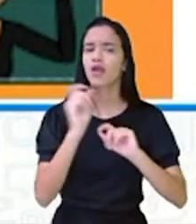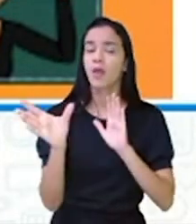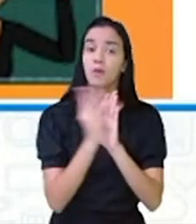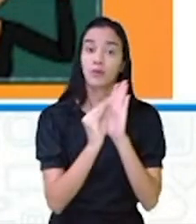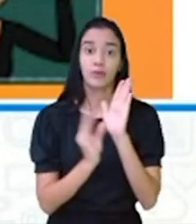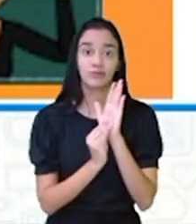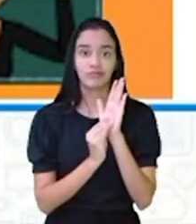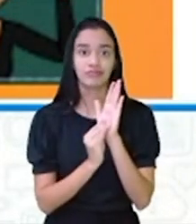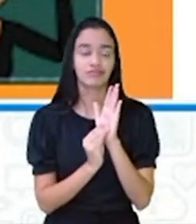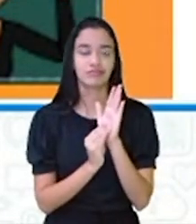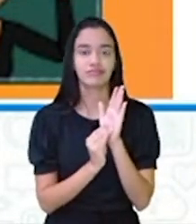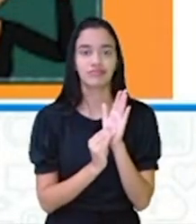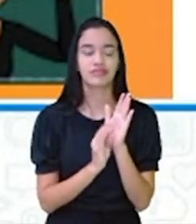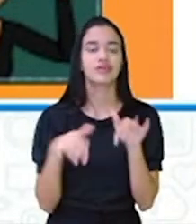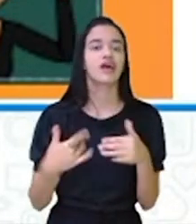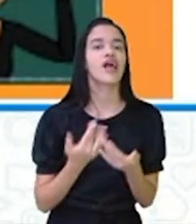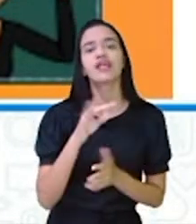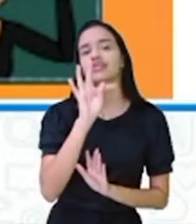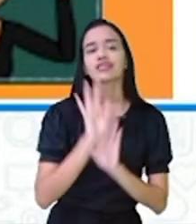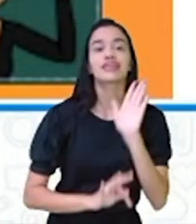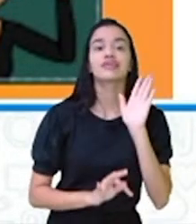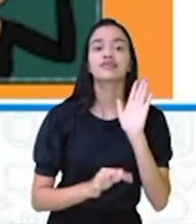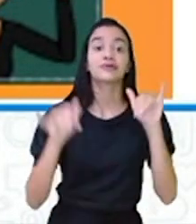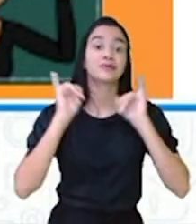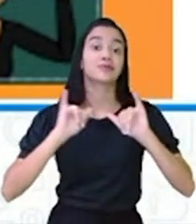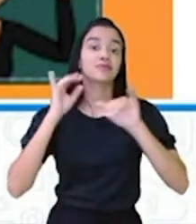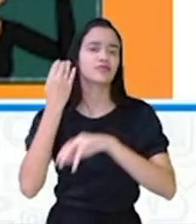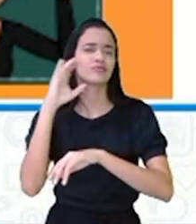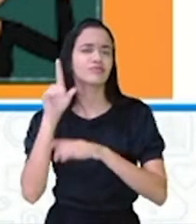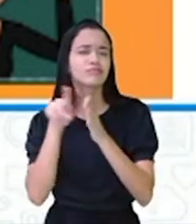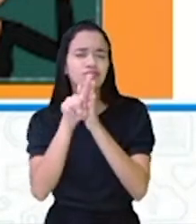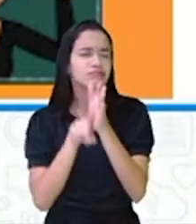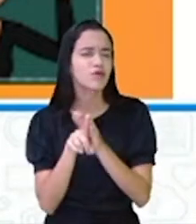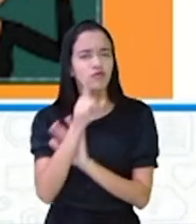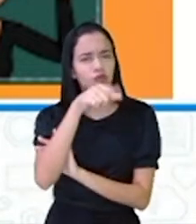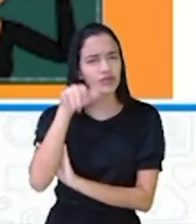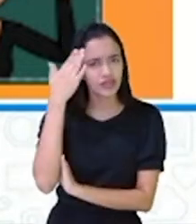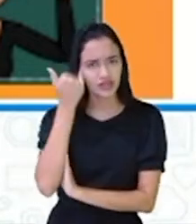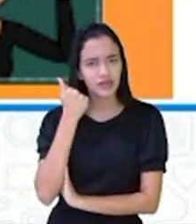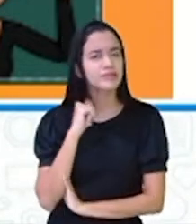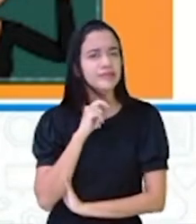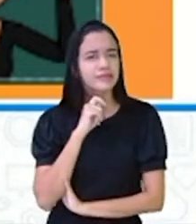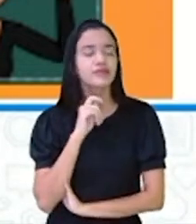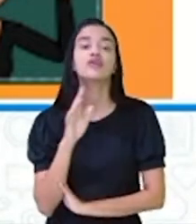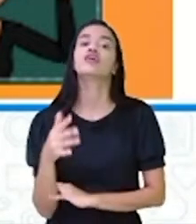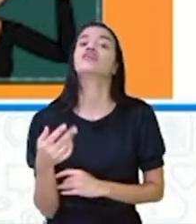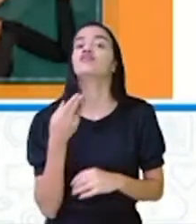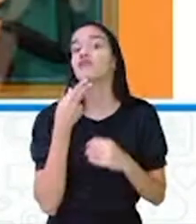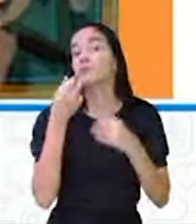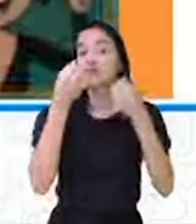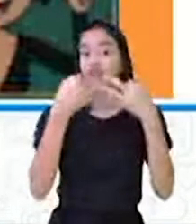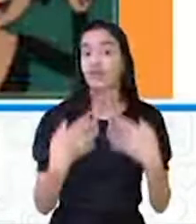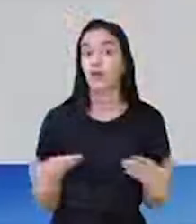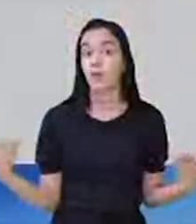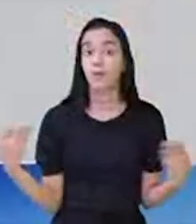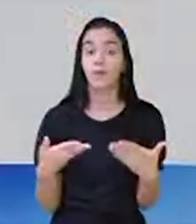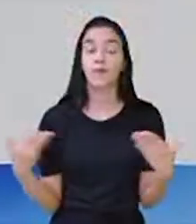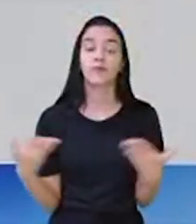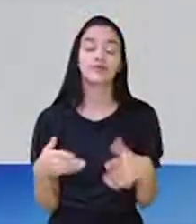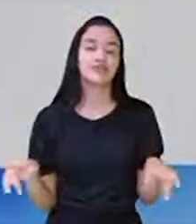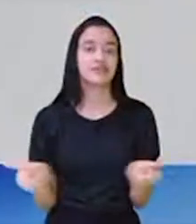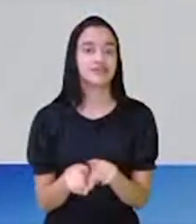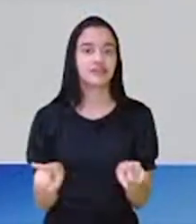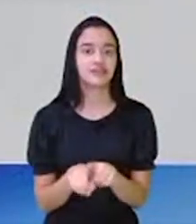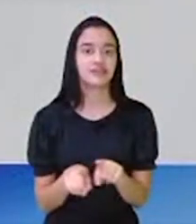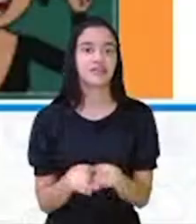conteúdo é o que é um texto de divulgação científica. Será que vocês sabem? A gente vai falar sobre isso hoje. E também